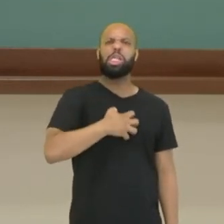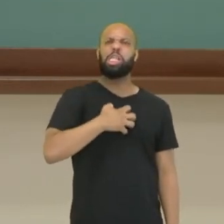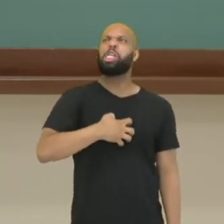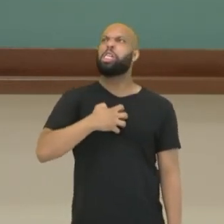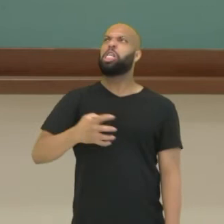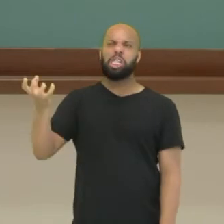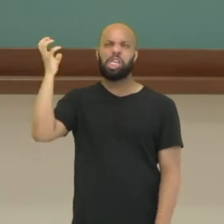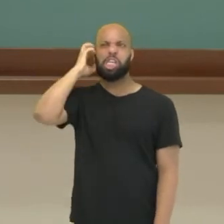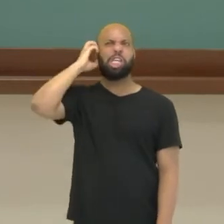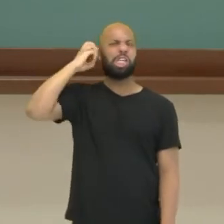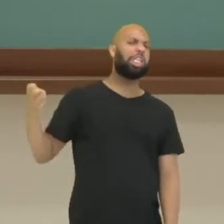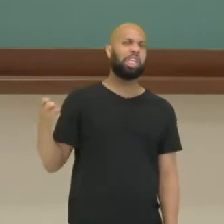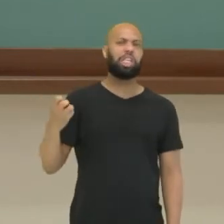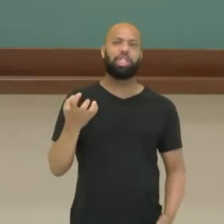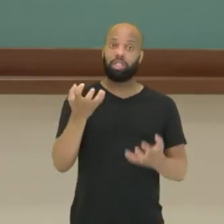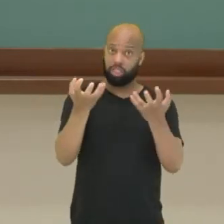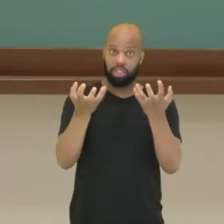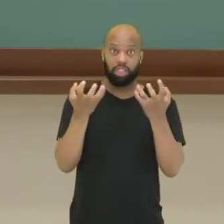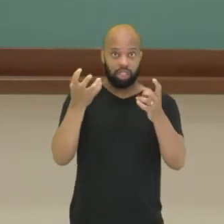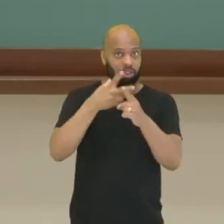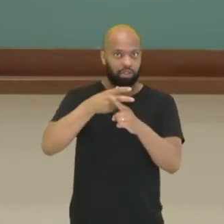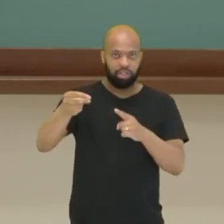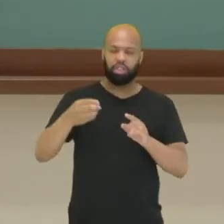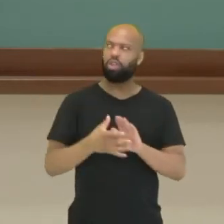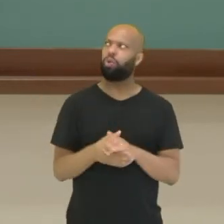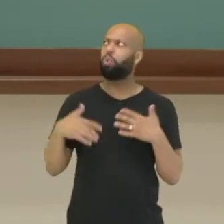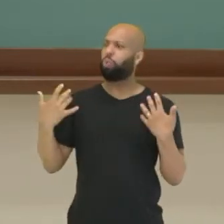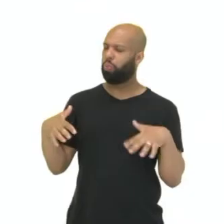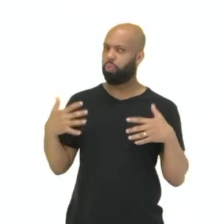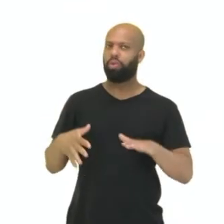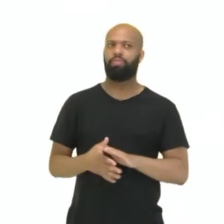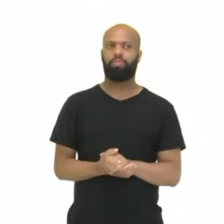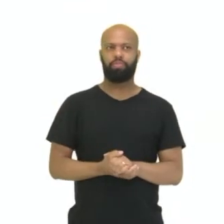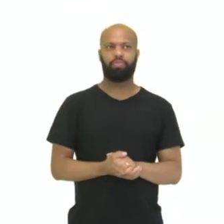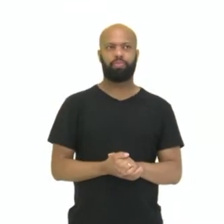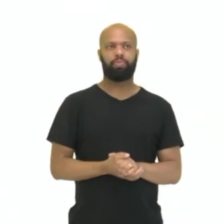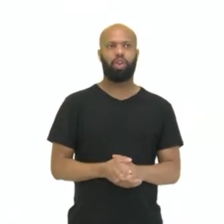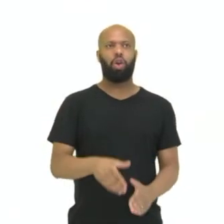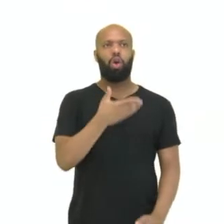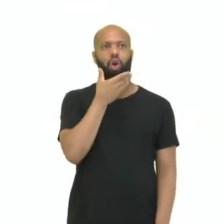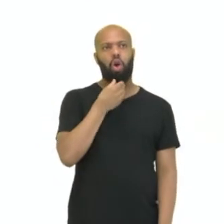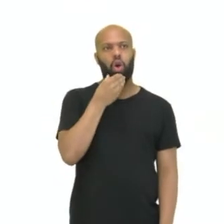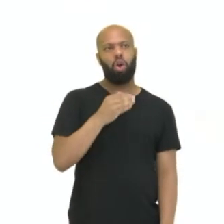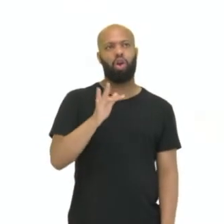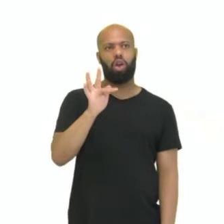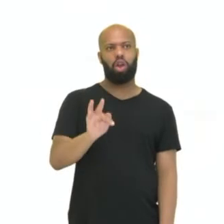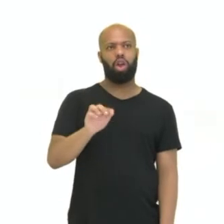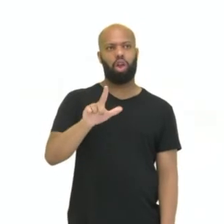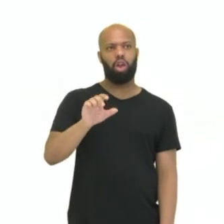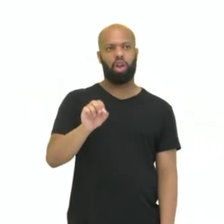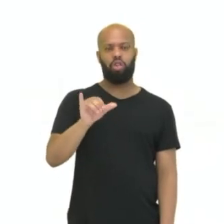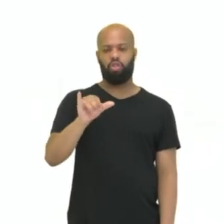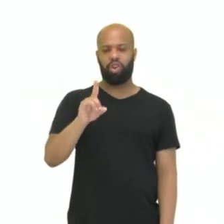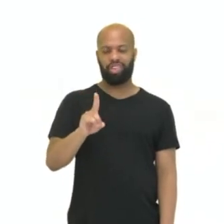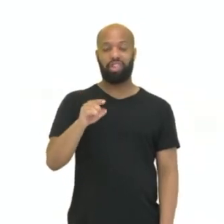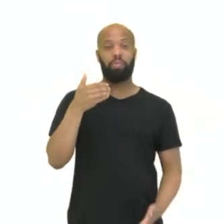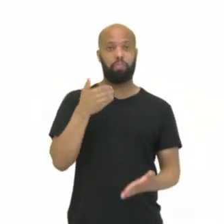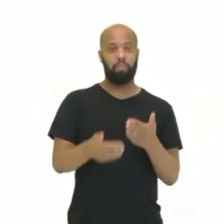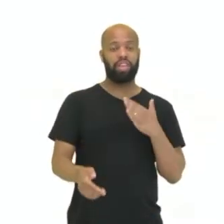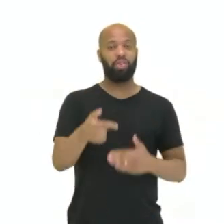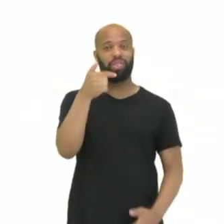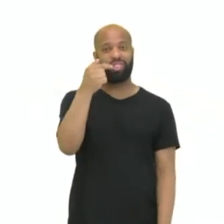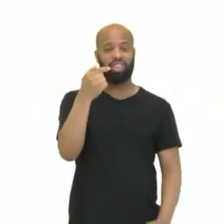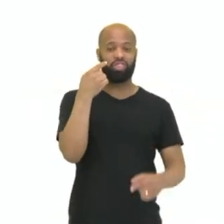momento, que ele queria ganhar. O Patterson foi derrubado sete vezes pelo seu adversário sueco,